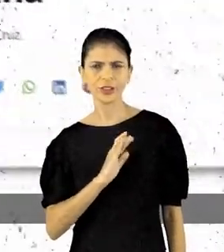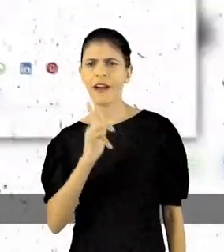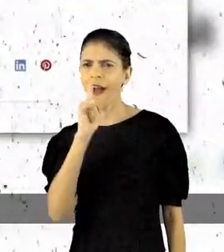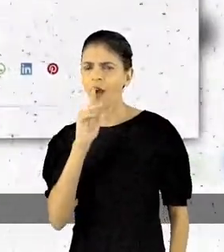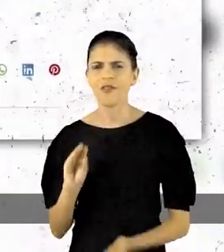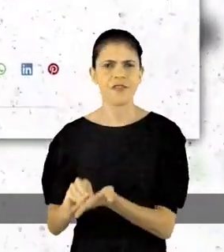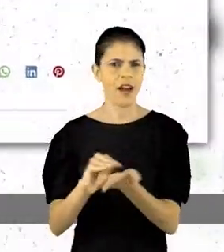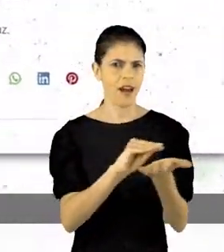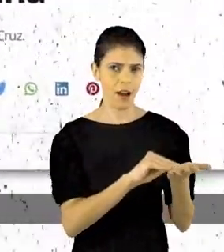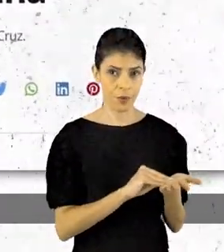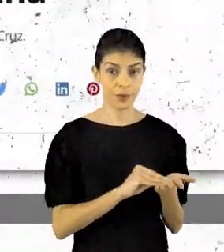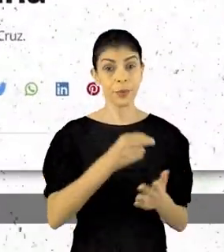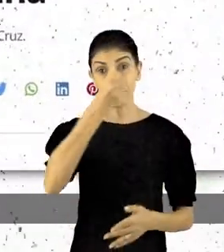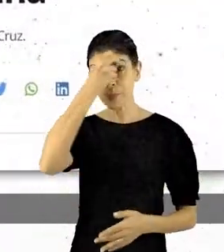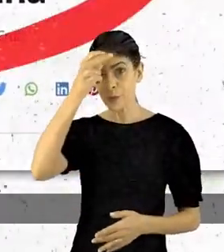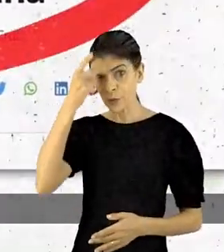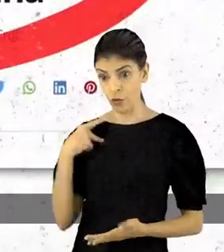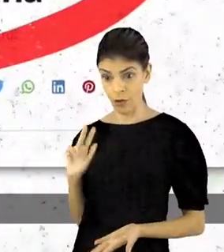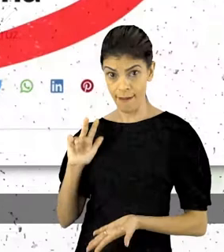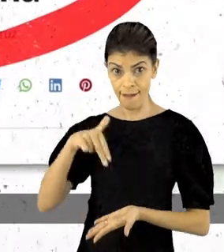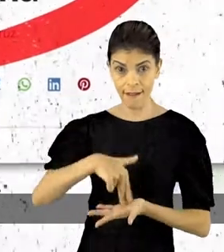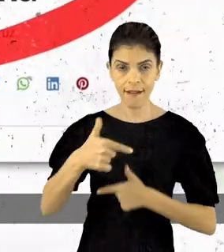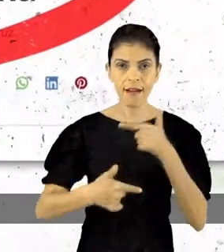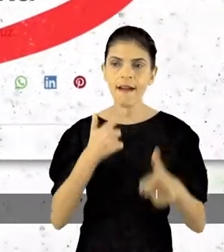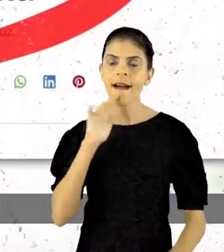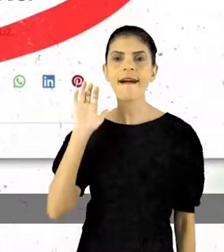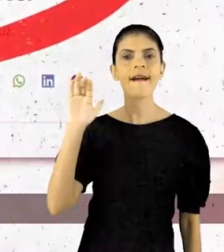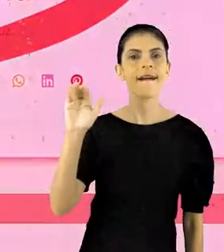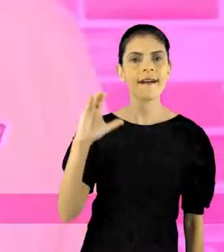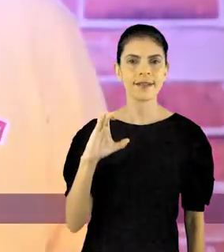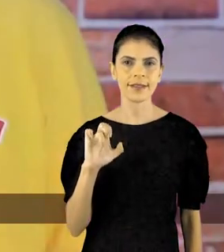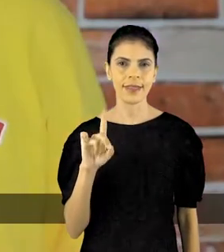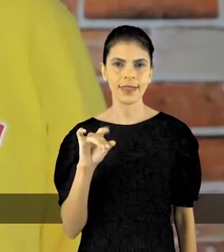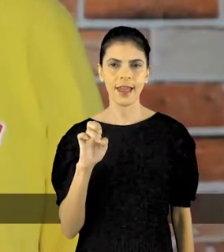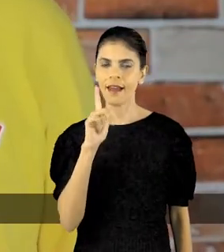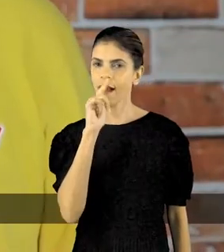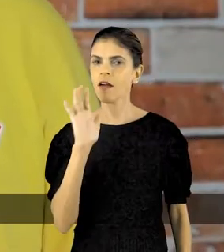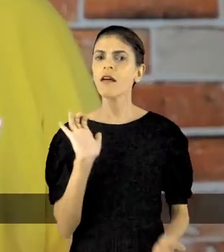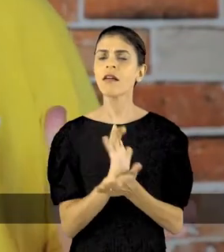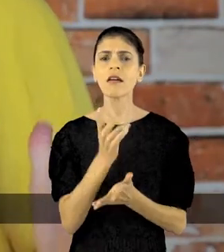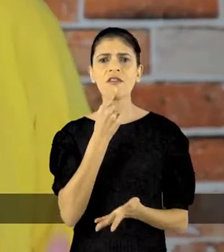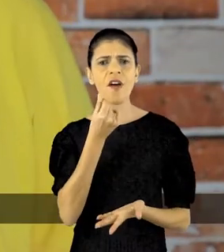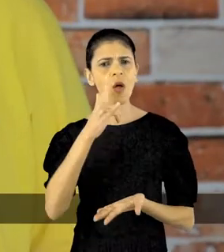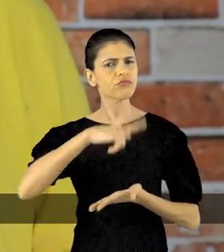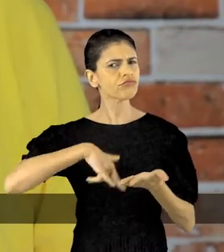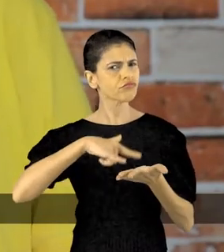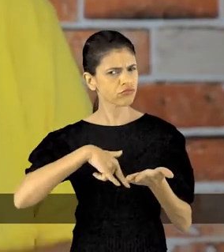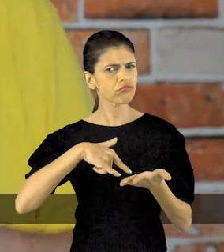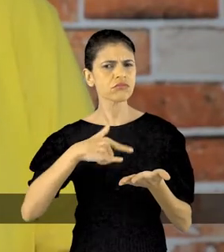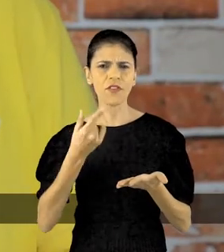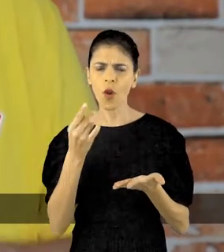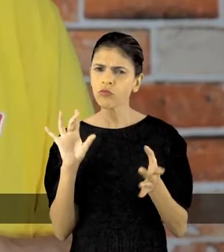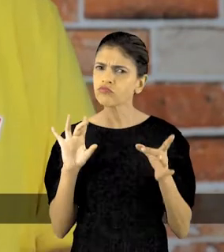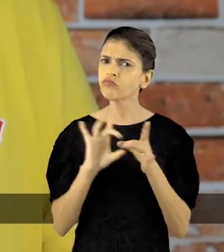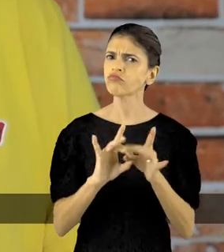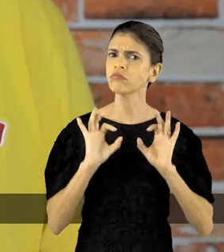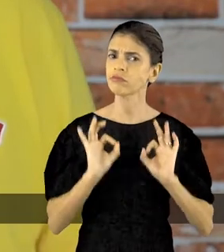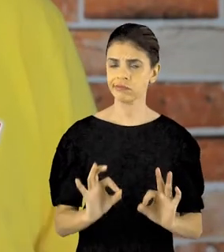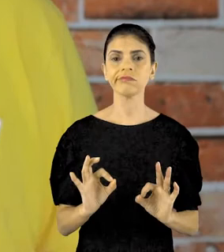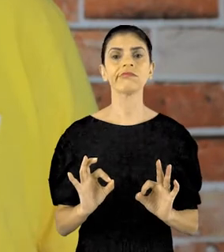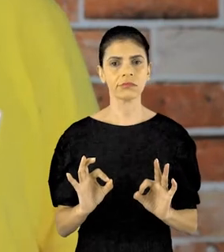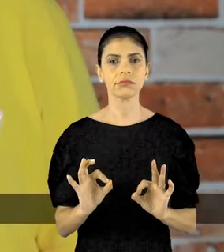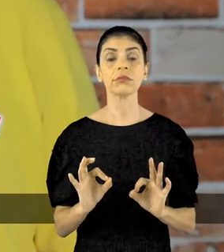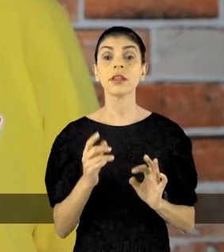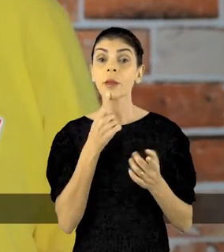ainda sofrem com falta d'água. No nosso governo, vamos cobrar da CEDAI que preste um serviço à altura do valor cobrado na sua